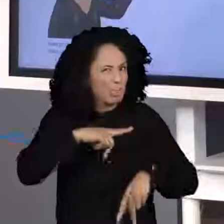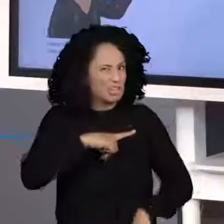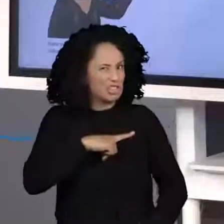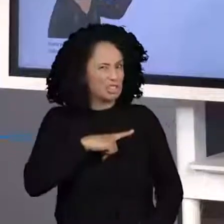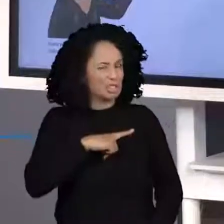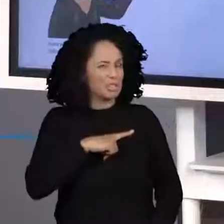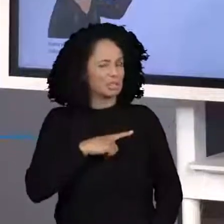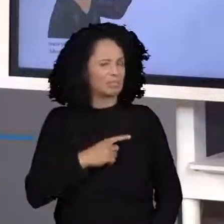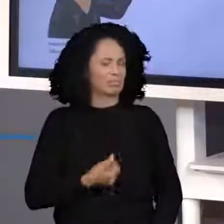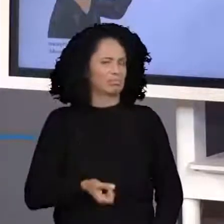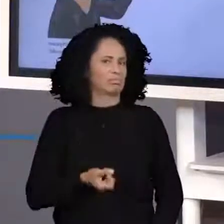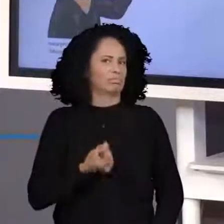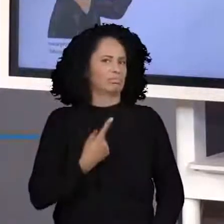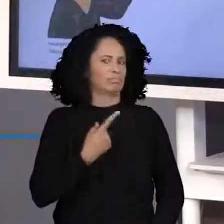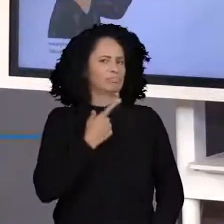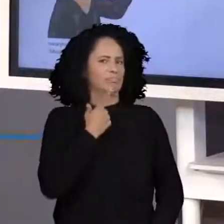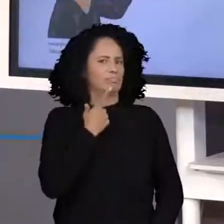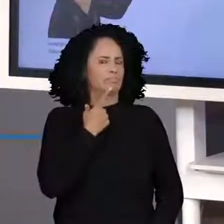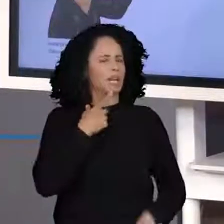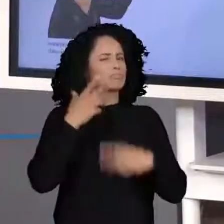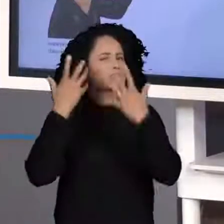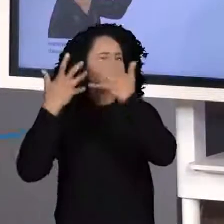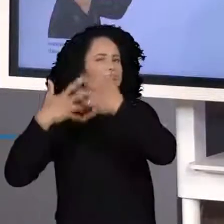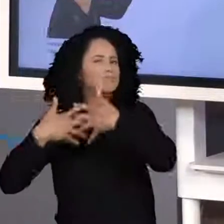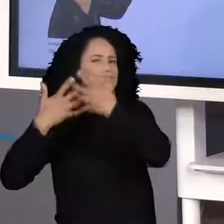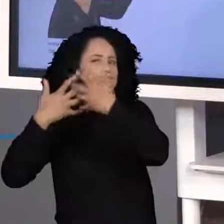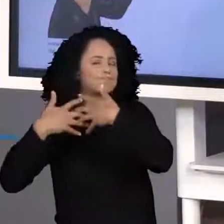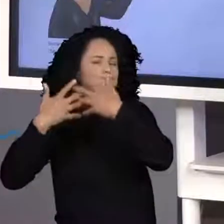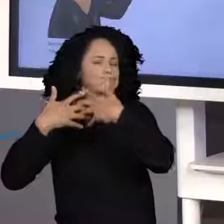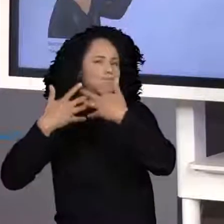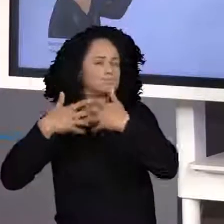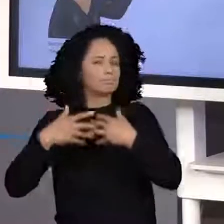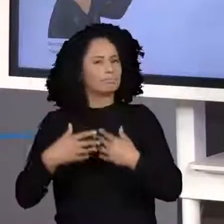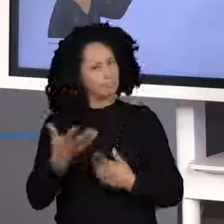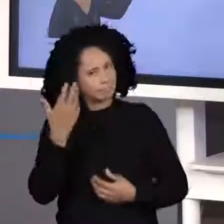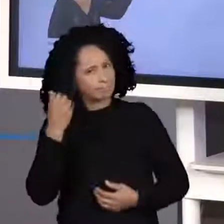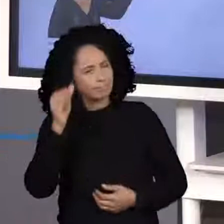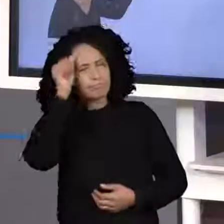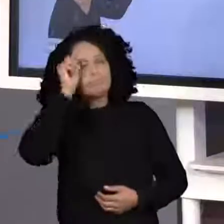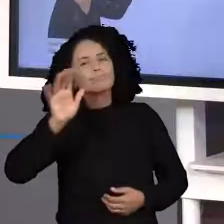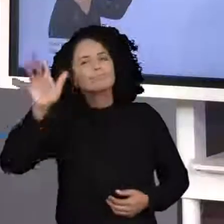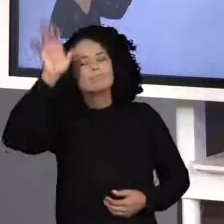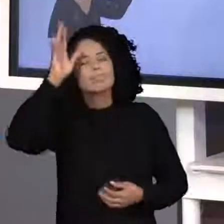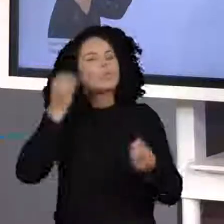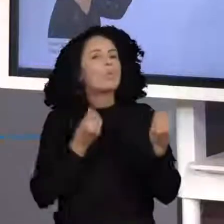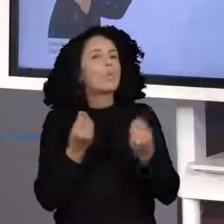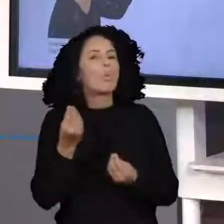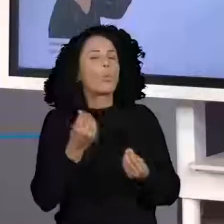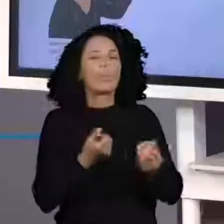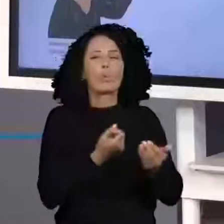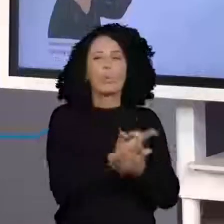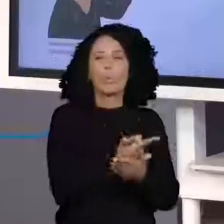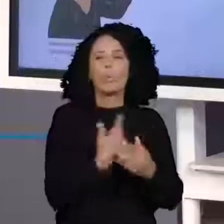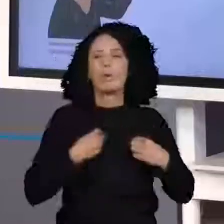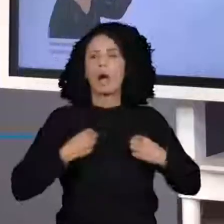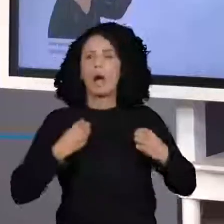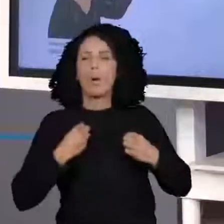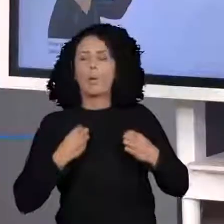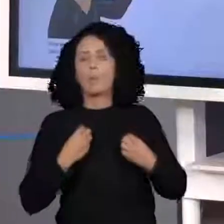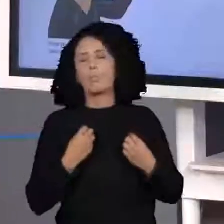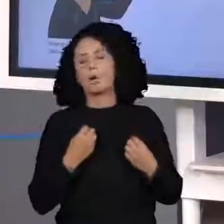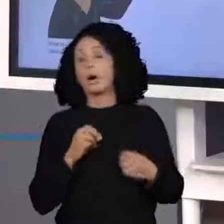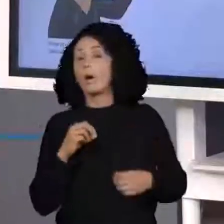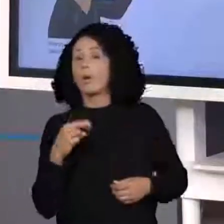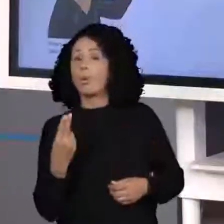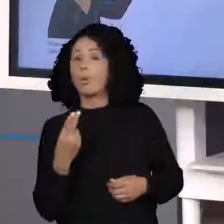Hum... Então, vamos pensar um pouquinho aí a respeito e hoje nós vamos fazer essa viagem, falar sobre compra e como o humano